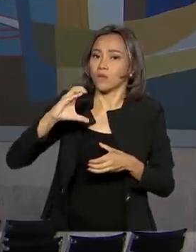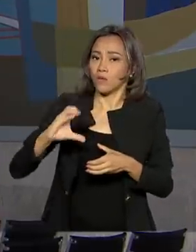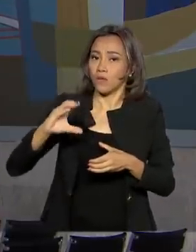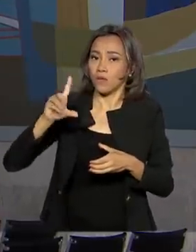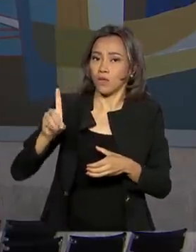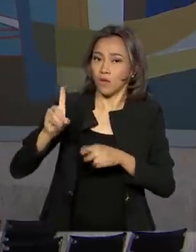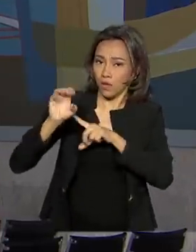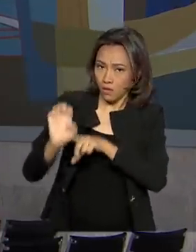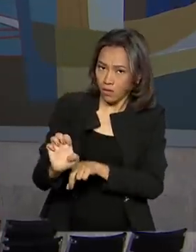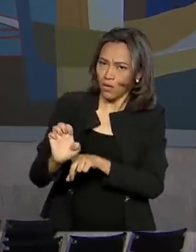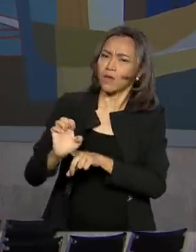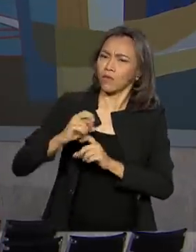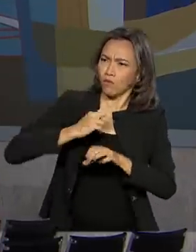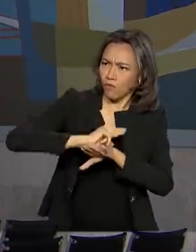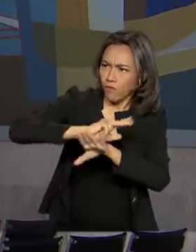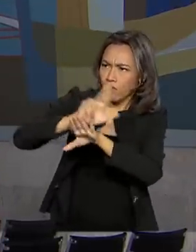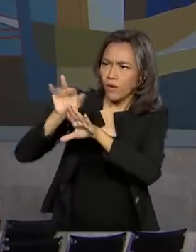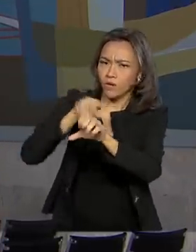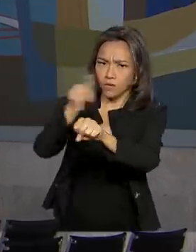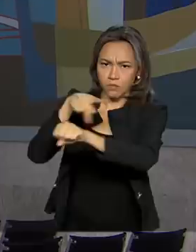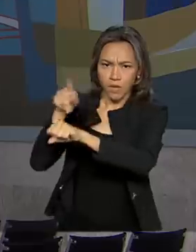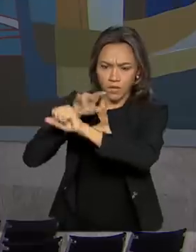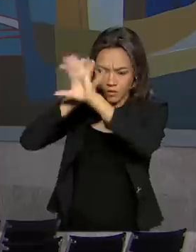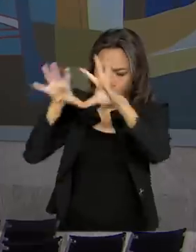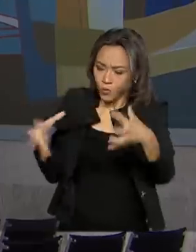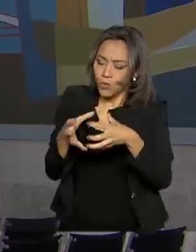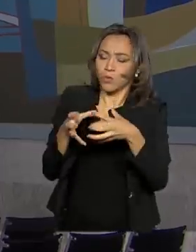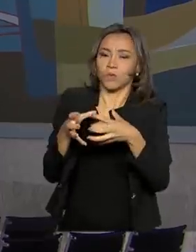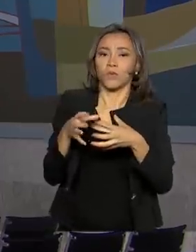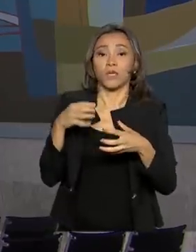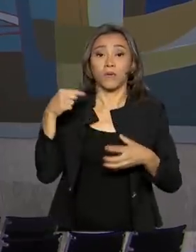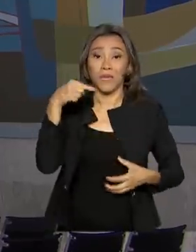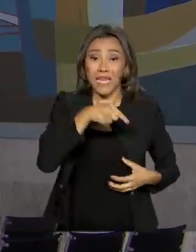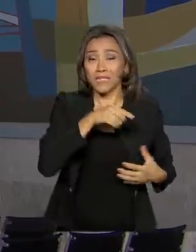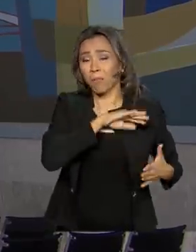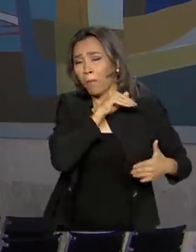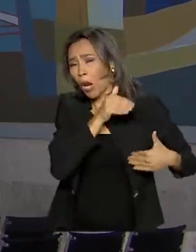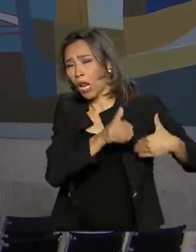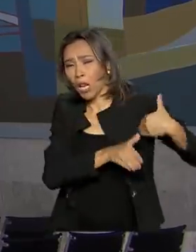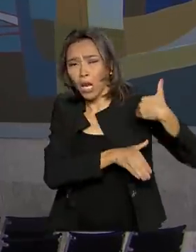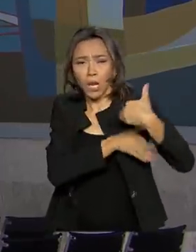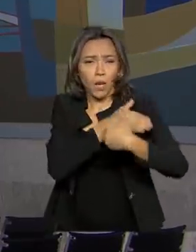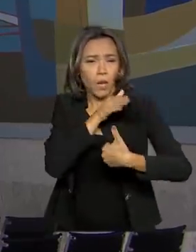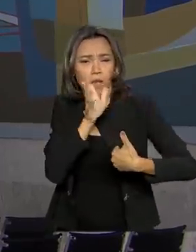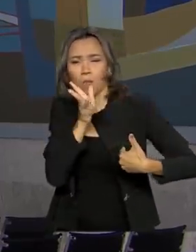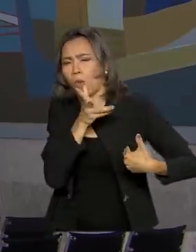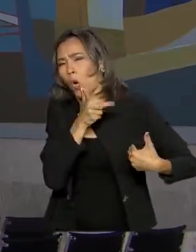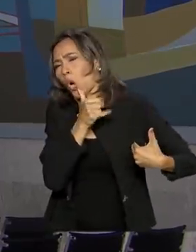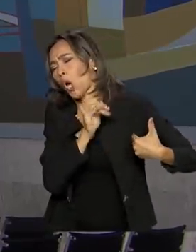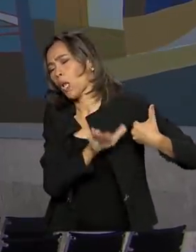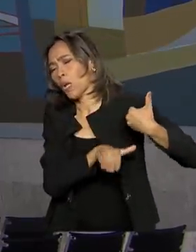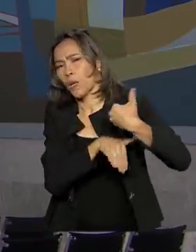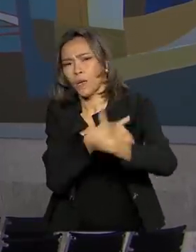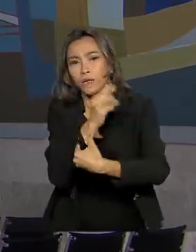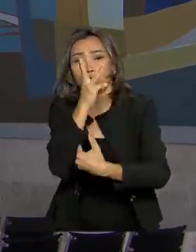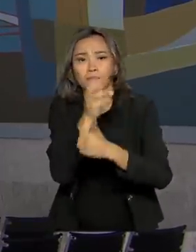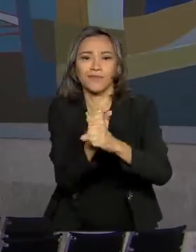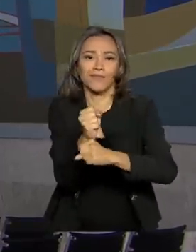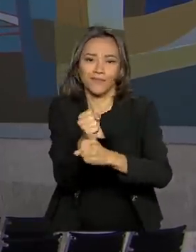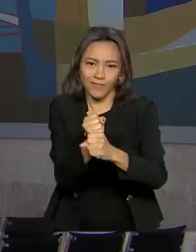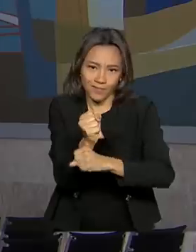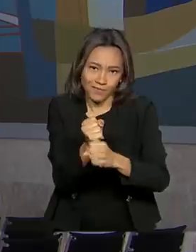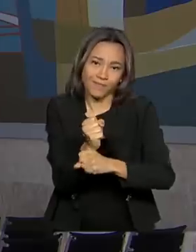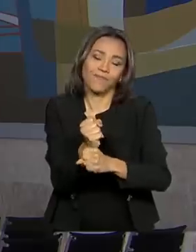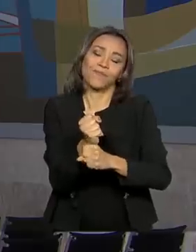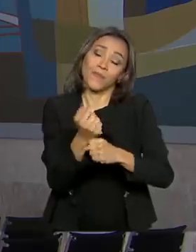países membros. Esse anúncio, esse processo é algo demorado, ele dura, em média, três anos. Mas, segundo o ministro